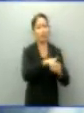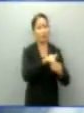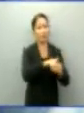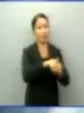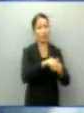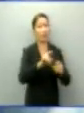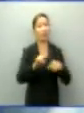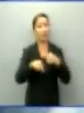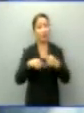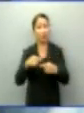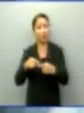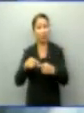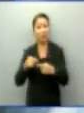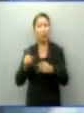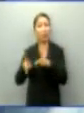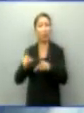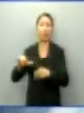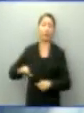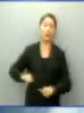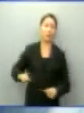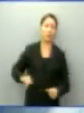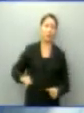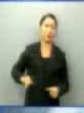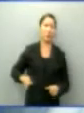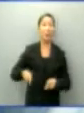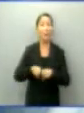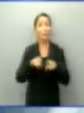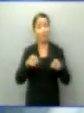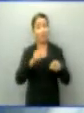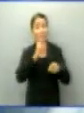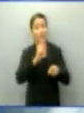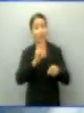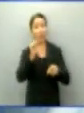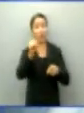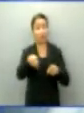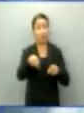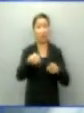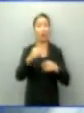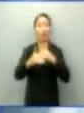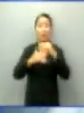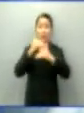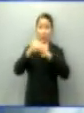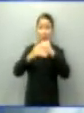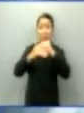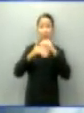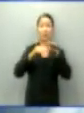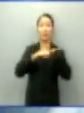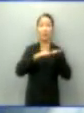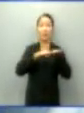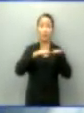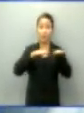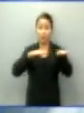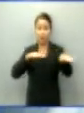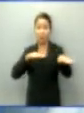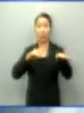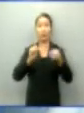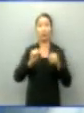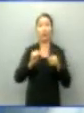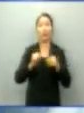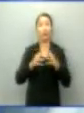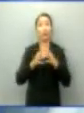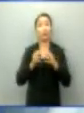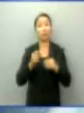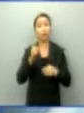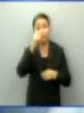muito cara do povo. Agora, com relação à logística de transporte no nosso Estado, é uma questão muito complicada. Por quê?